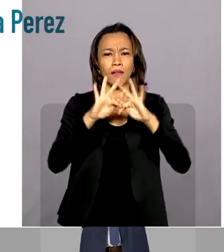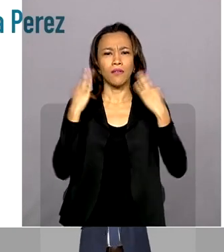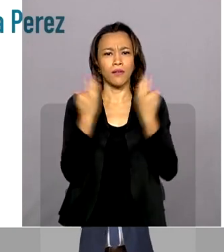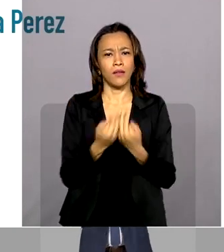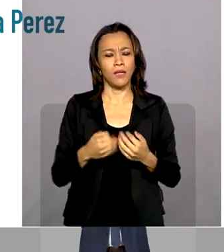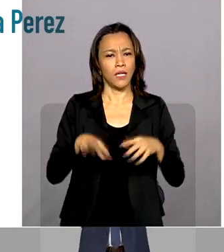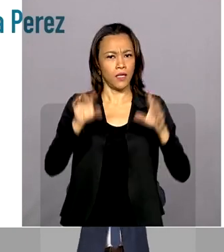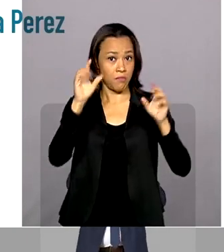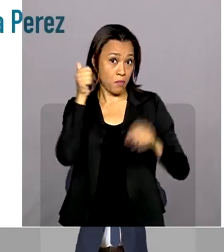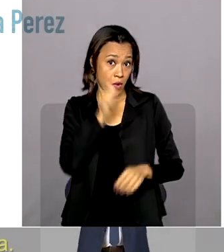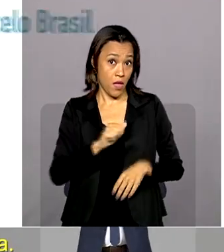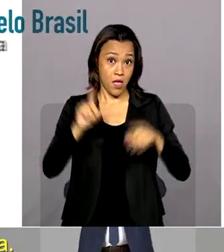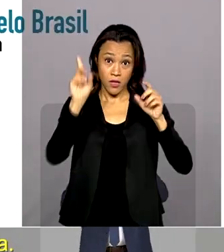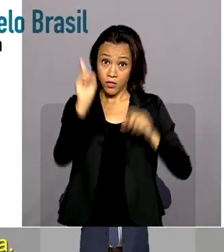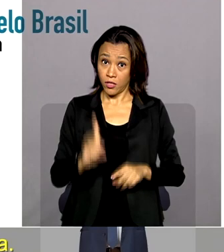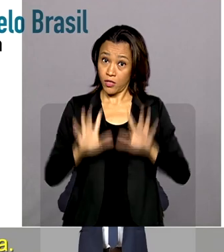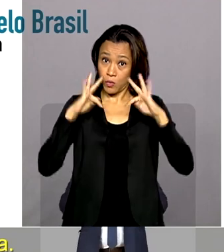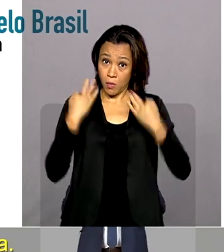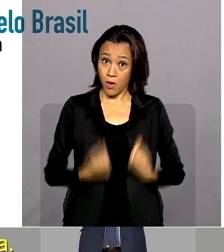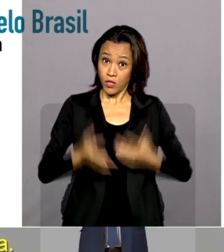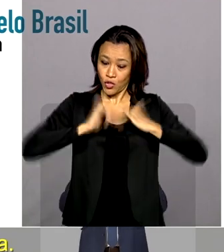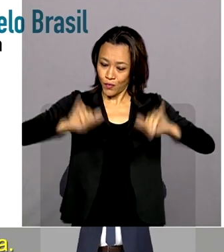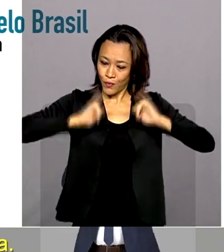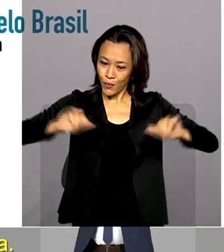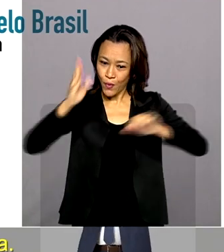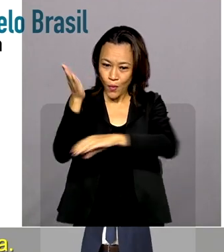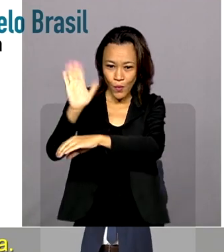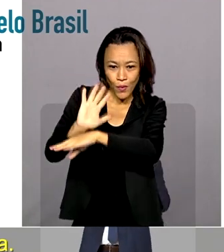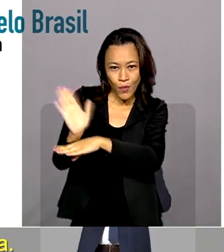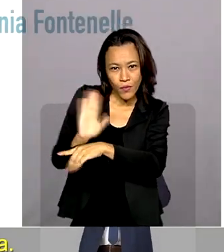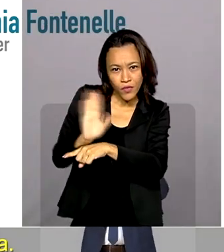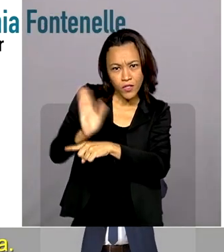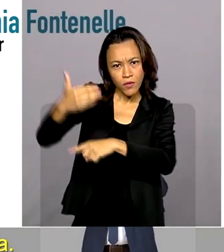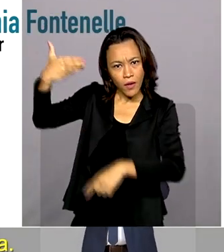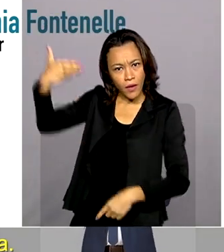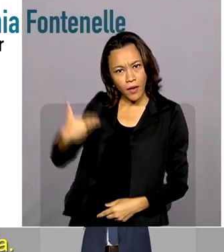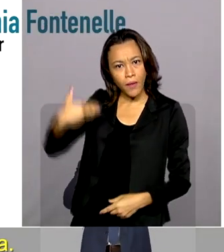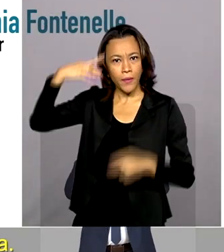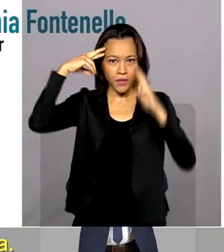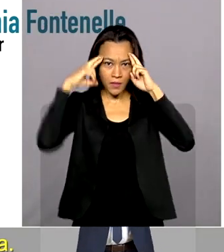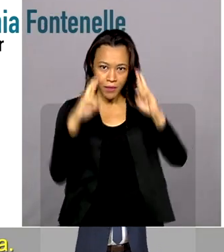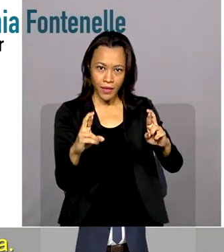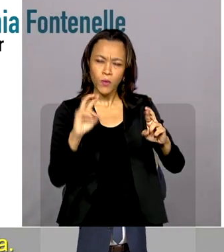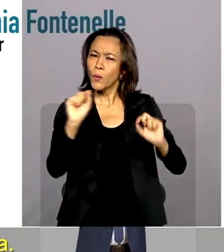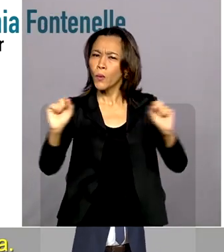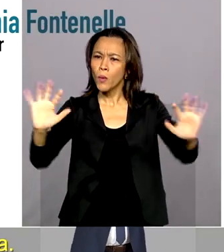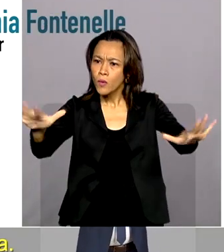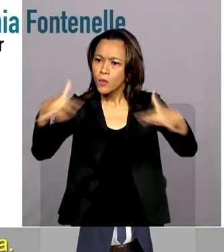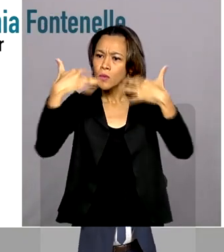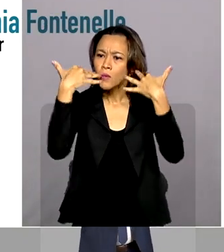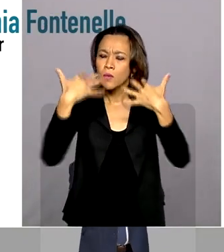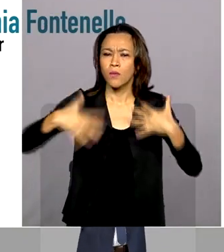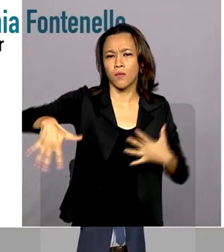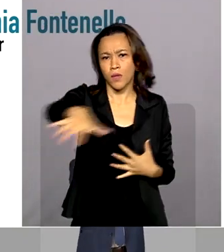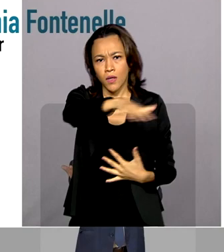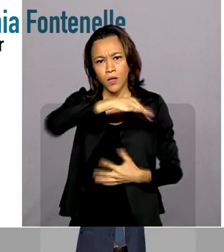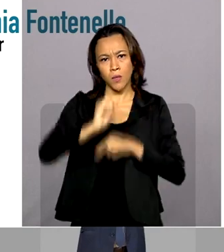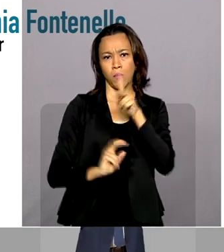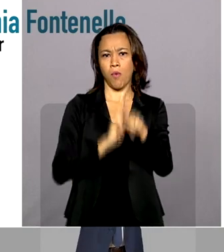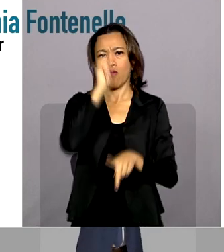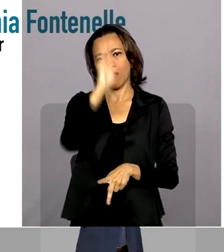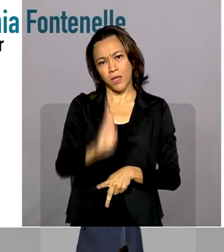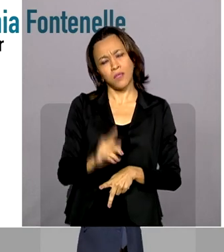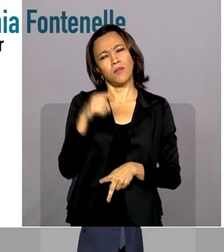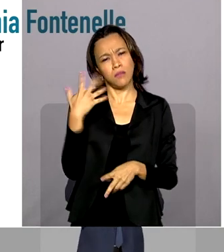Direitos Humanos lançou a campanha Eu Respeito. A iniciativa é um chamado para que todos os brasileiros